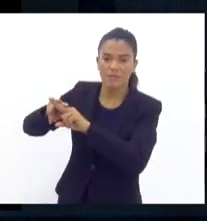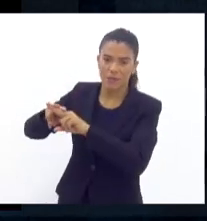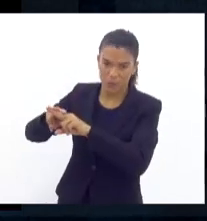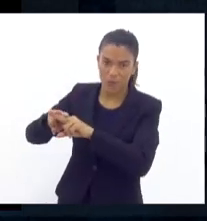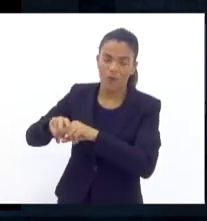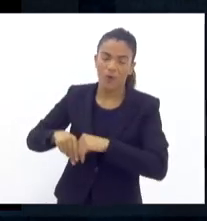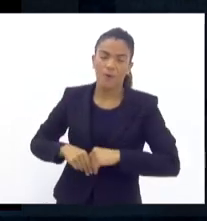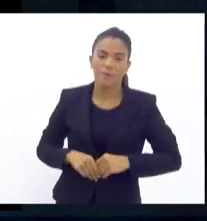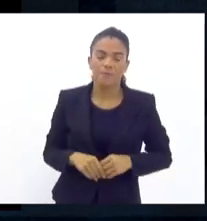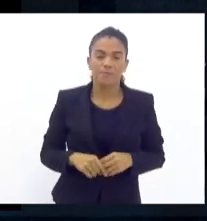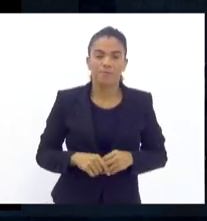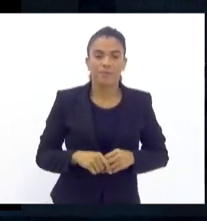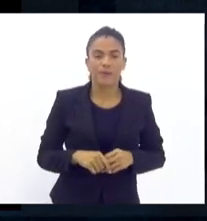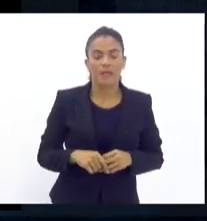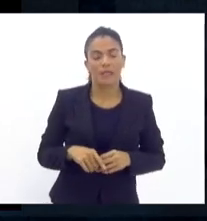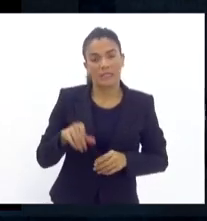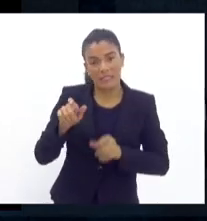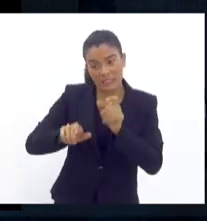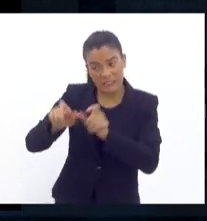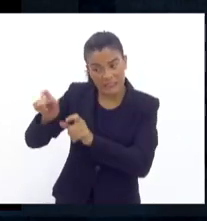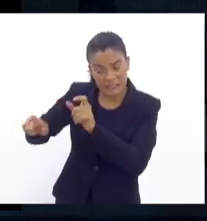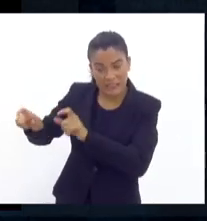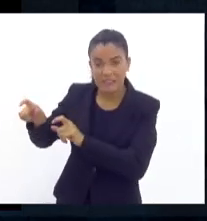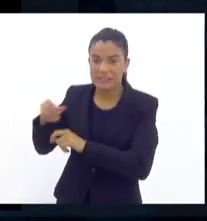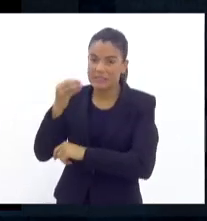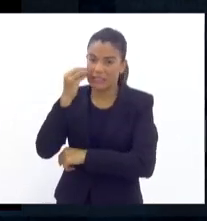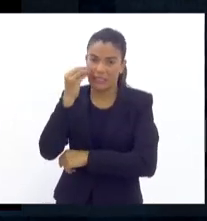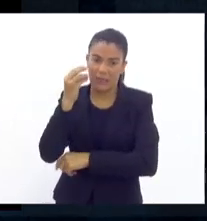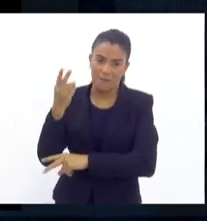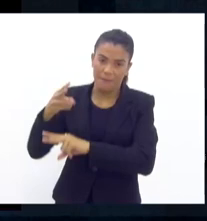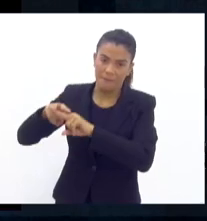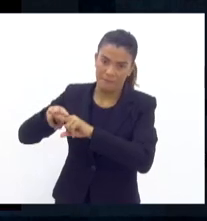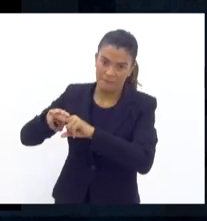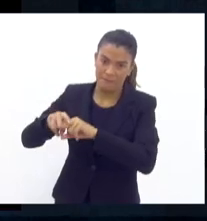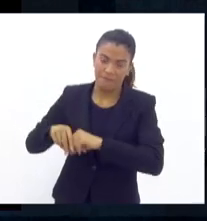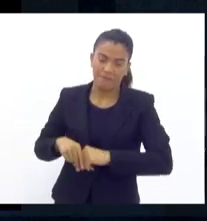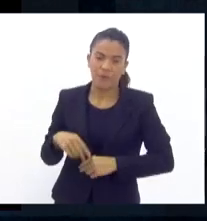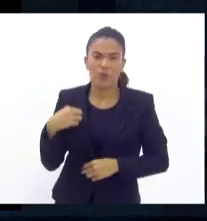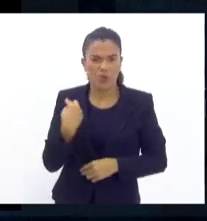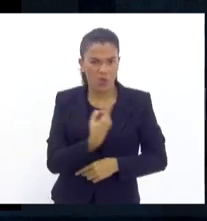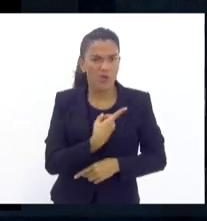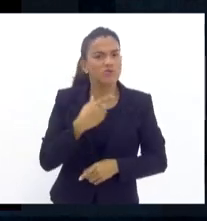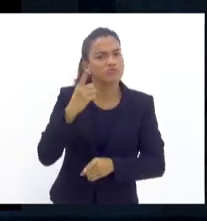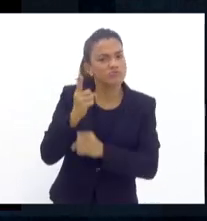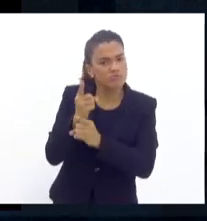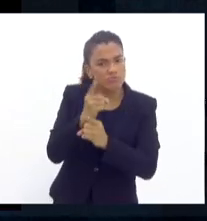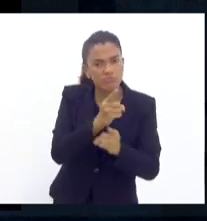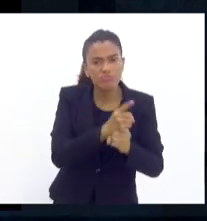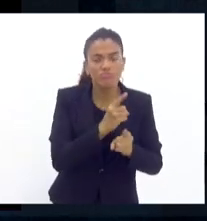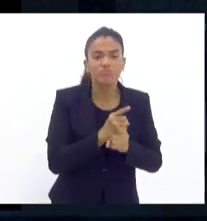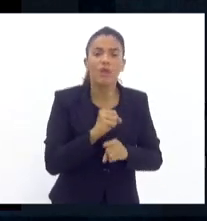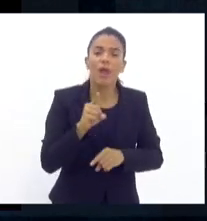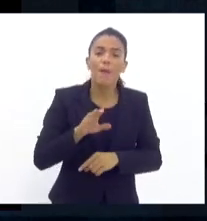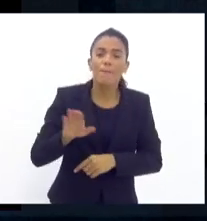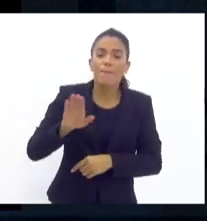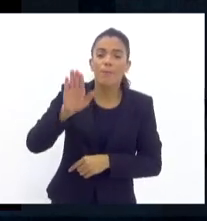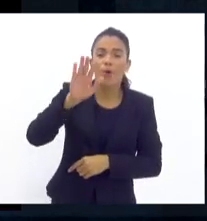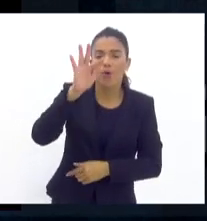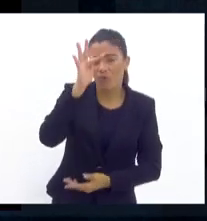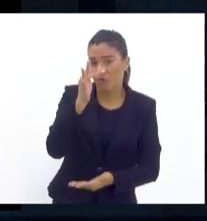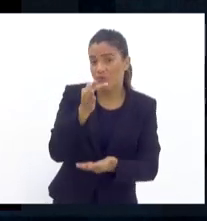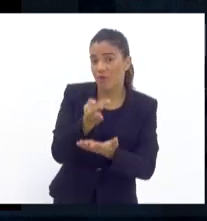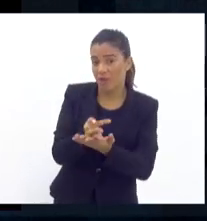voltadas para esse elemento, para tentar prendê-lo. A gente já identificou que eles são do Morro da Fé,